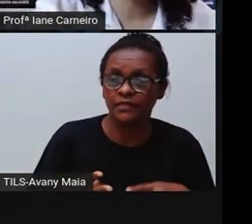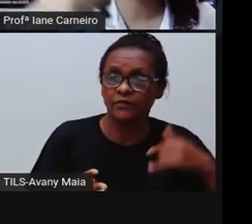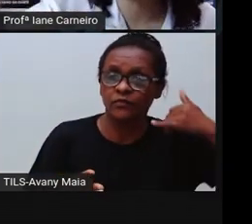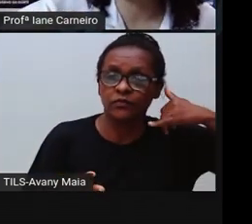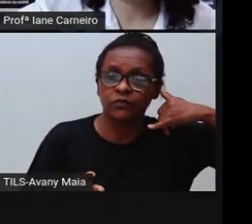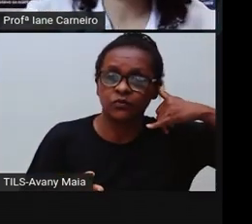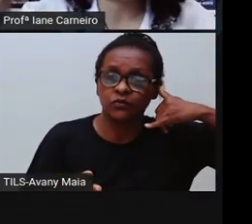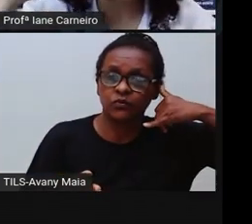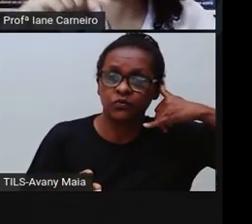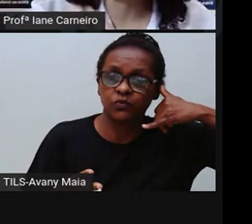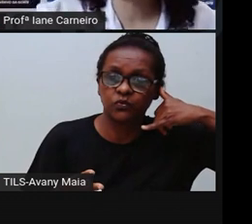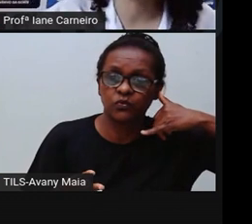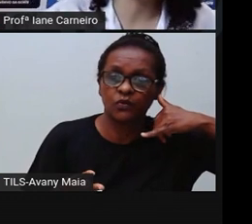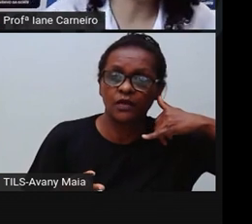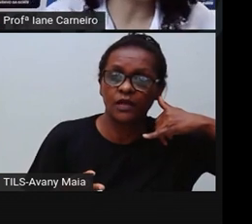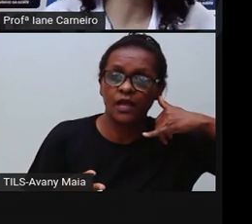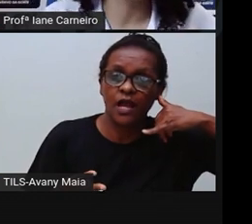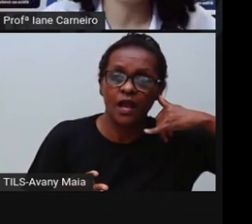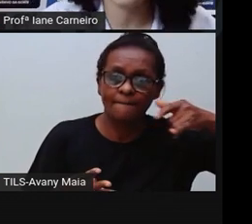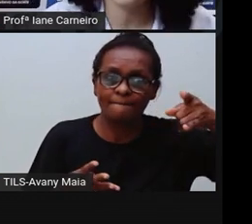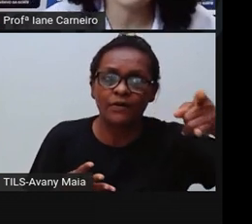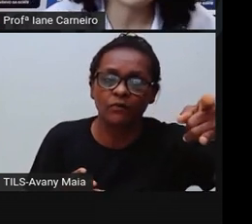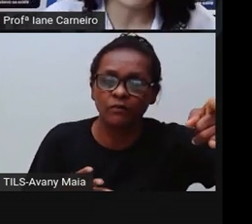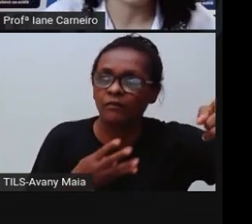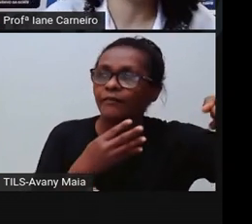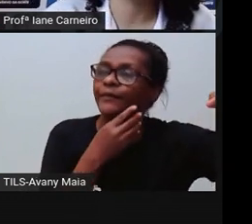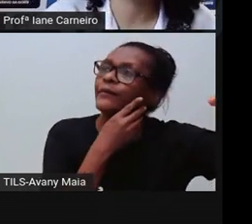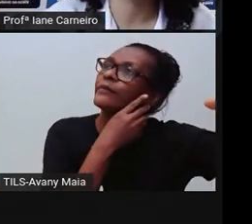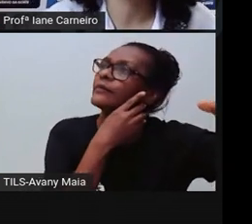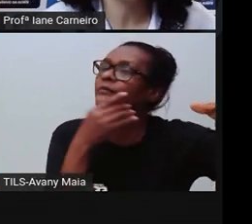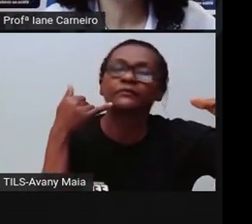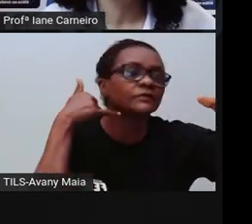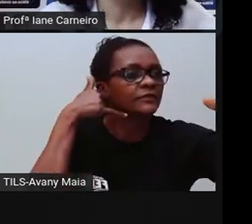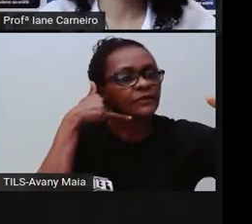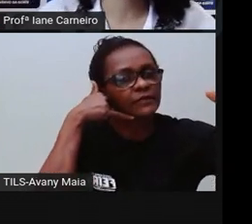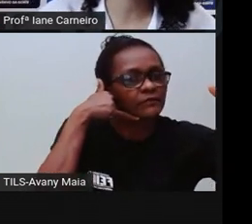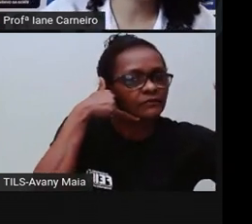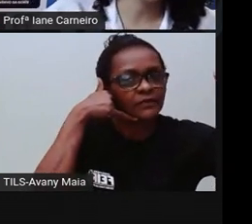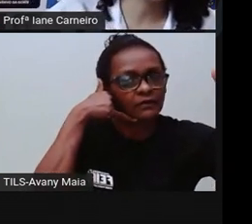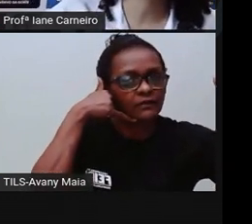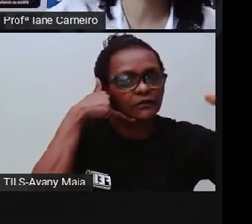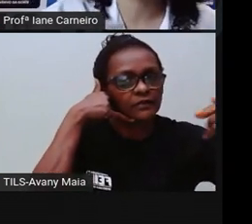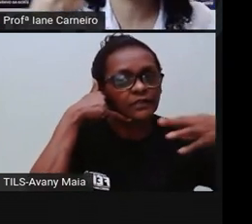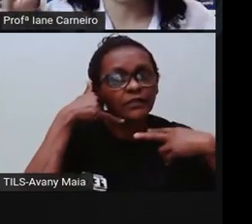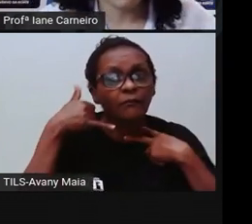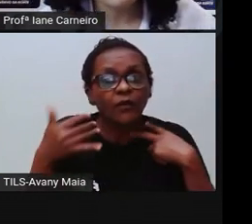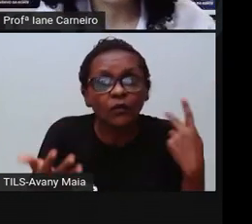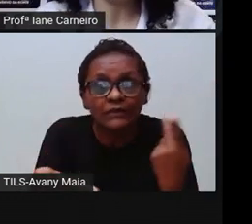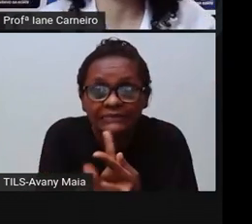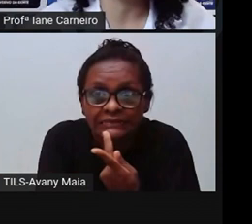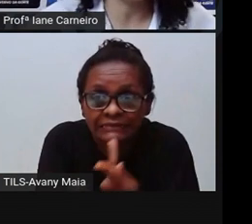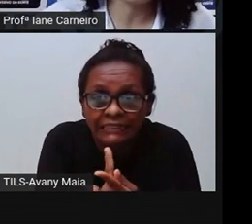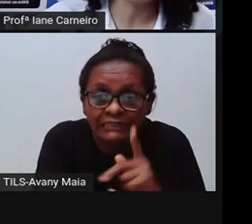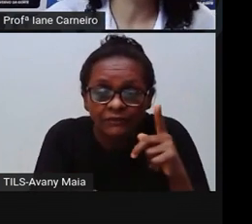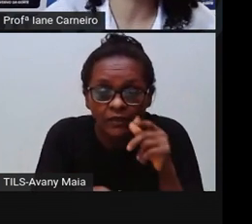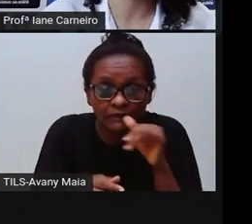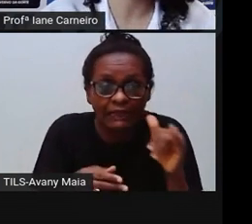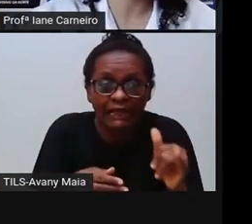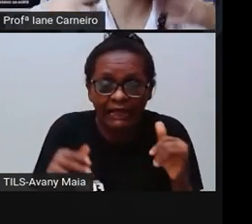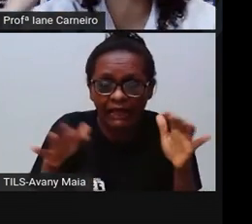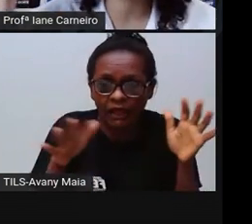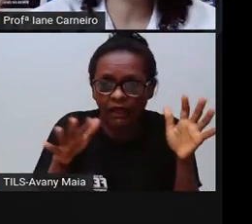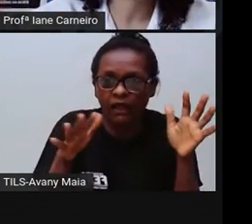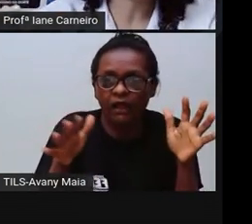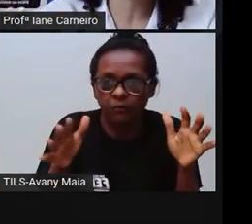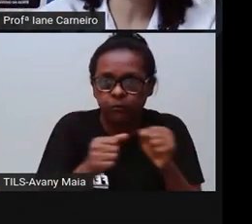né? Da mamãe, do papai, carregando na tomada. Não pode usar, de jeito nenhum. Porque corre o risco do choque, como a Proja falou, né?